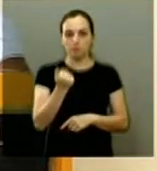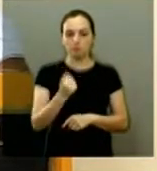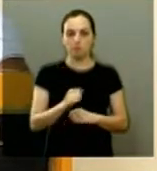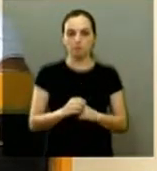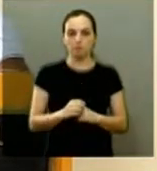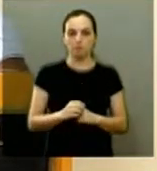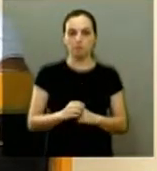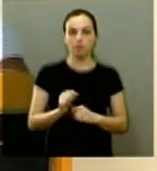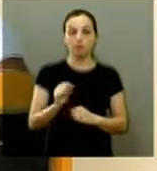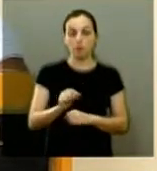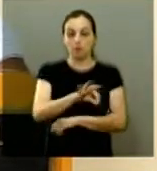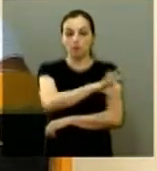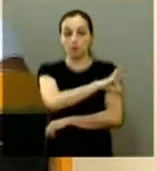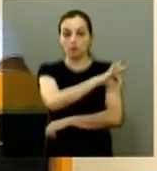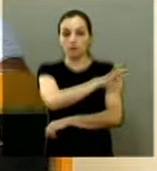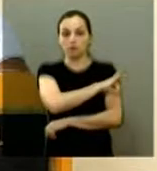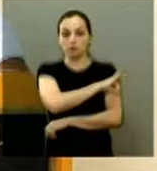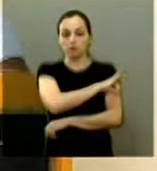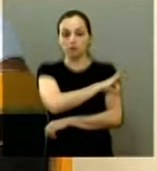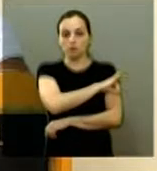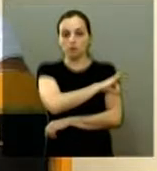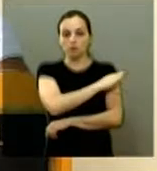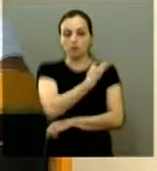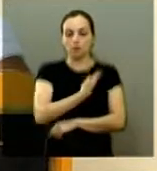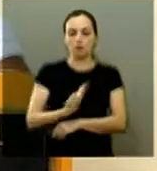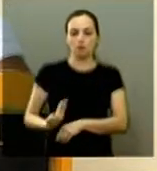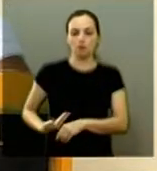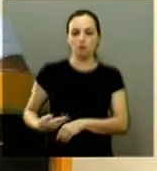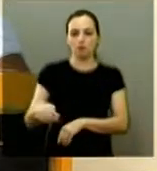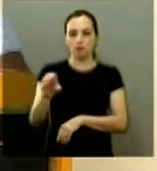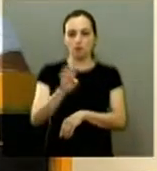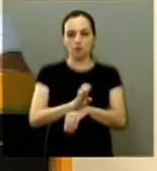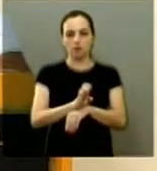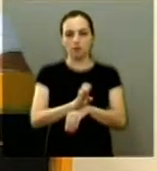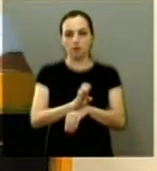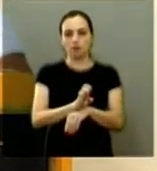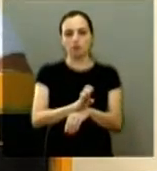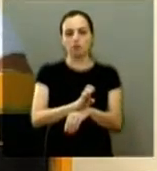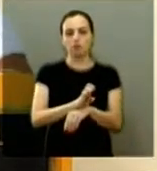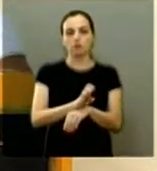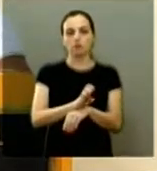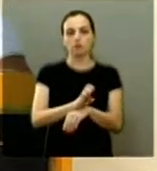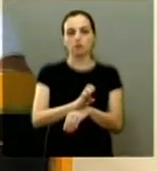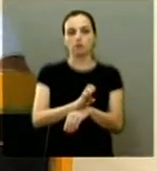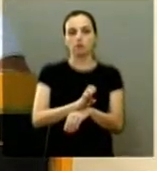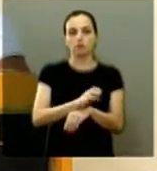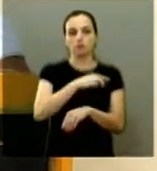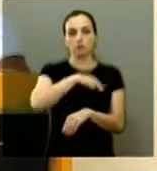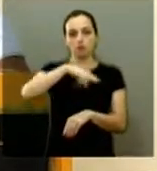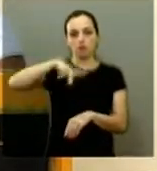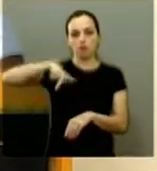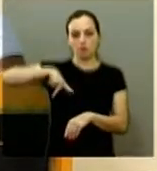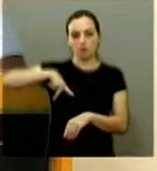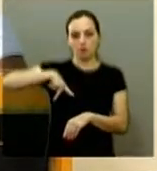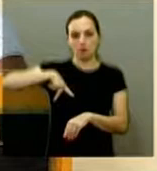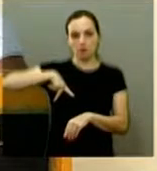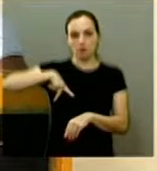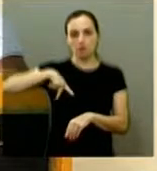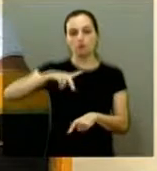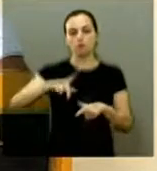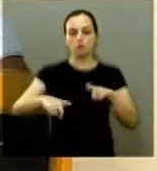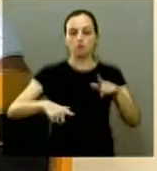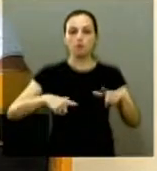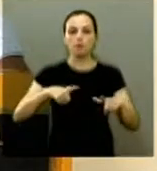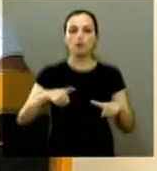agora a prefeitura e o governo do estado o MPT o ministério público e o